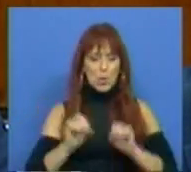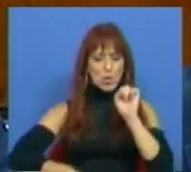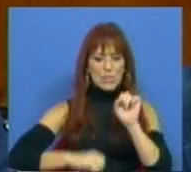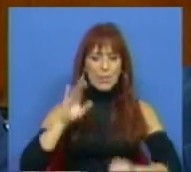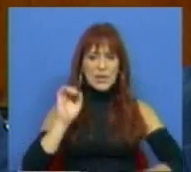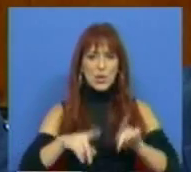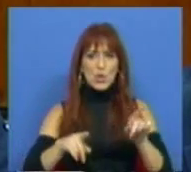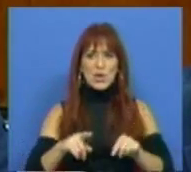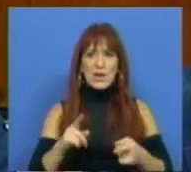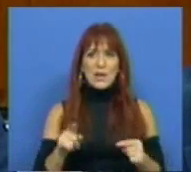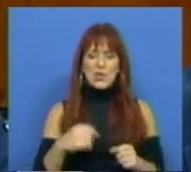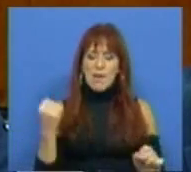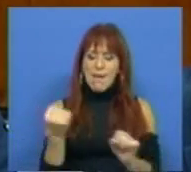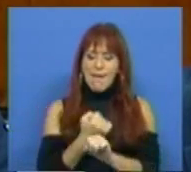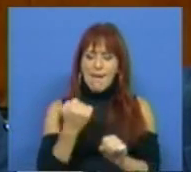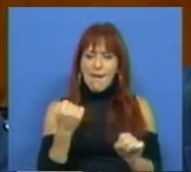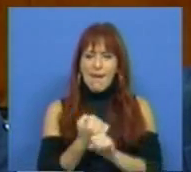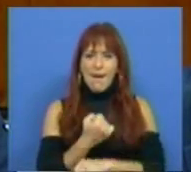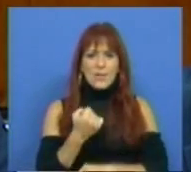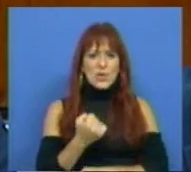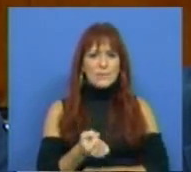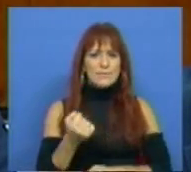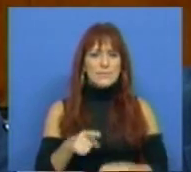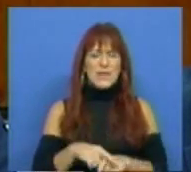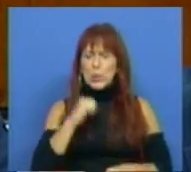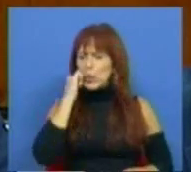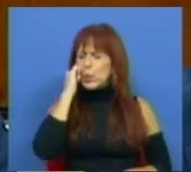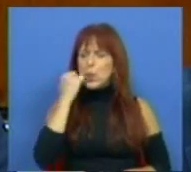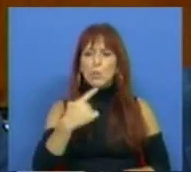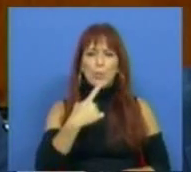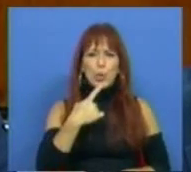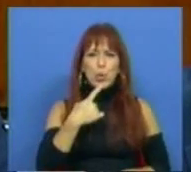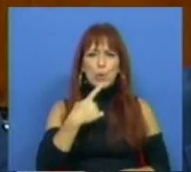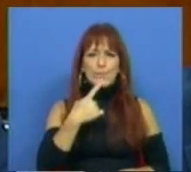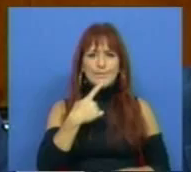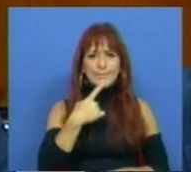passou foram atos de gravíssimo